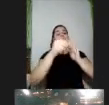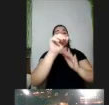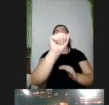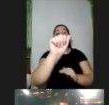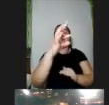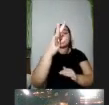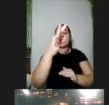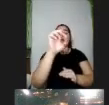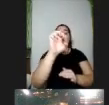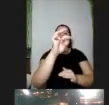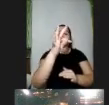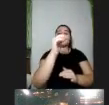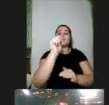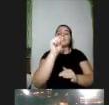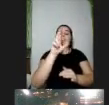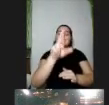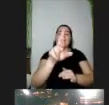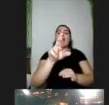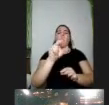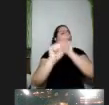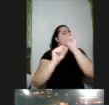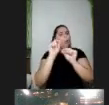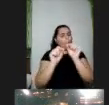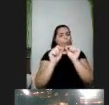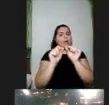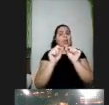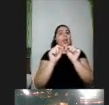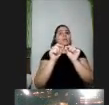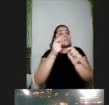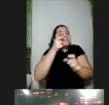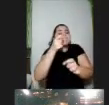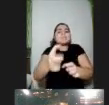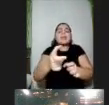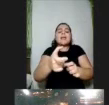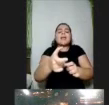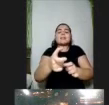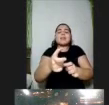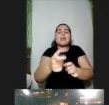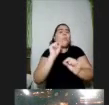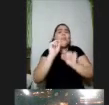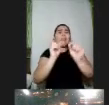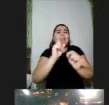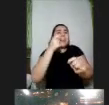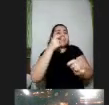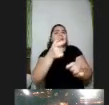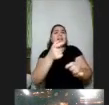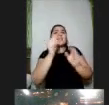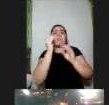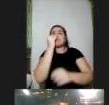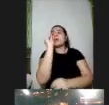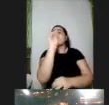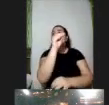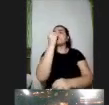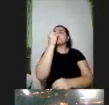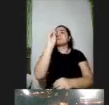afeta aquilo que nos interessa eu sou afetado por algo que me interessa coisas que não me interessam passam por mim o tempo inteiro